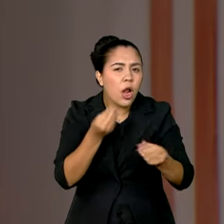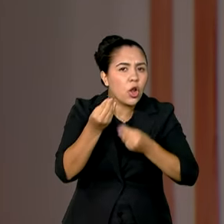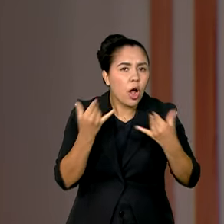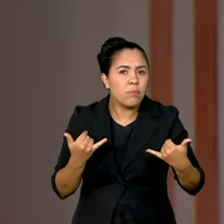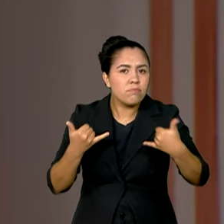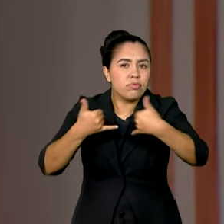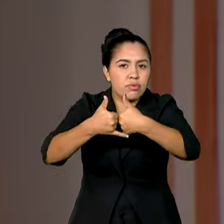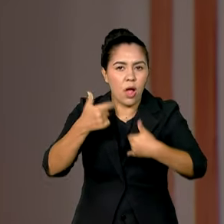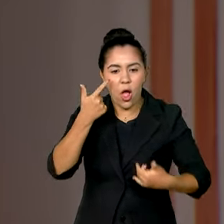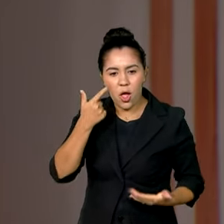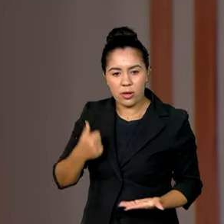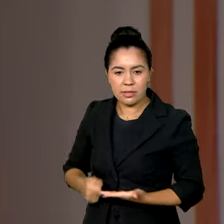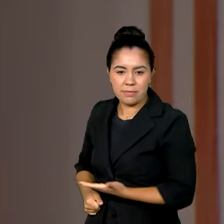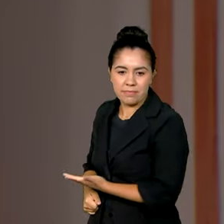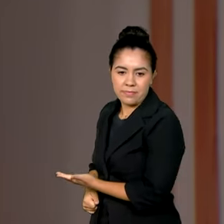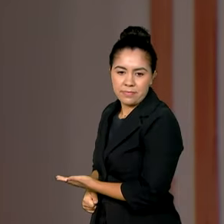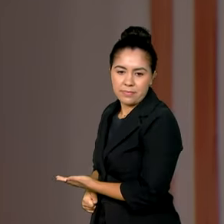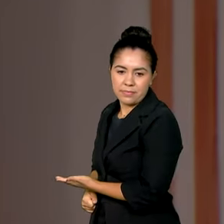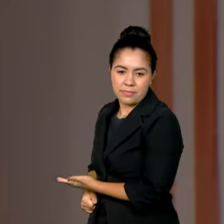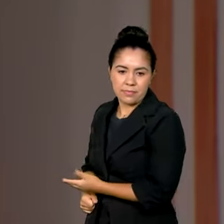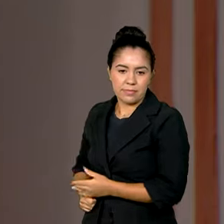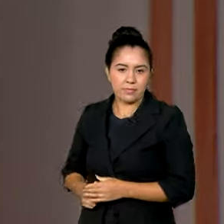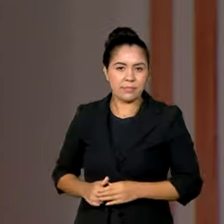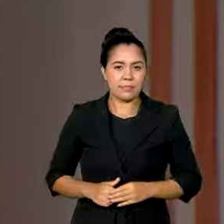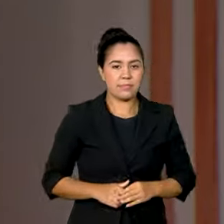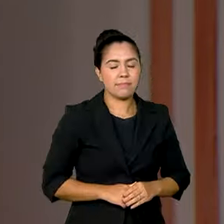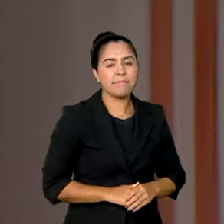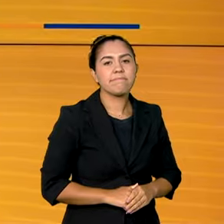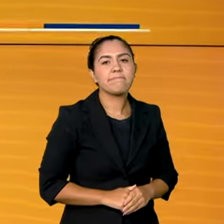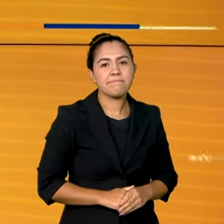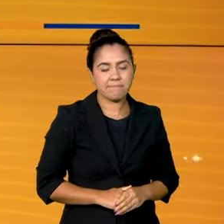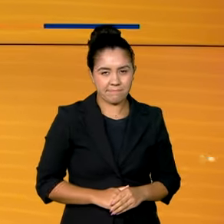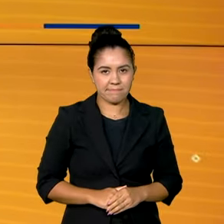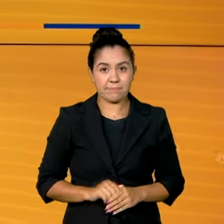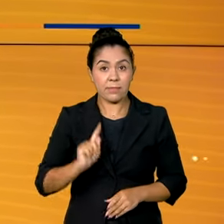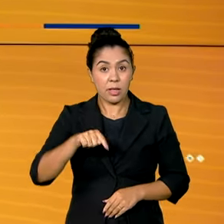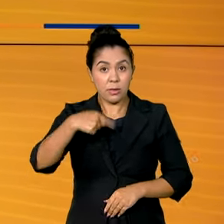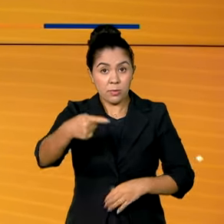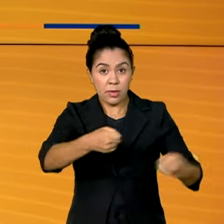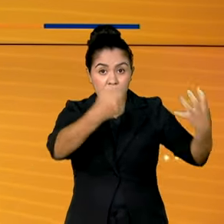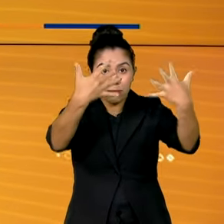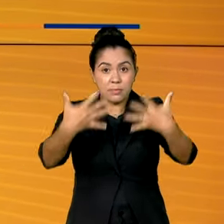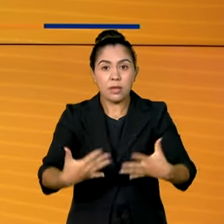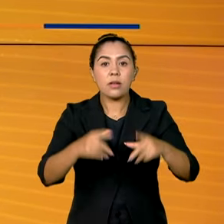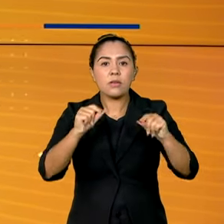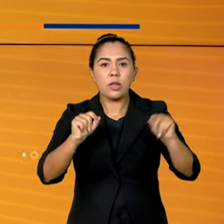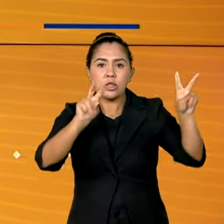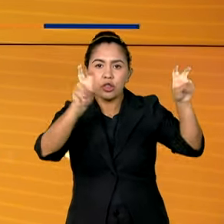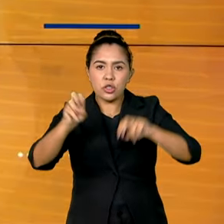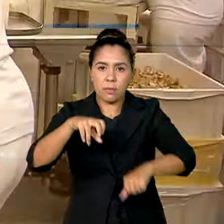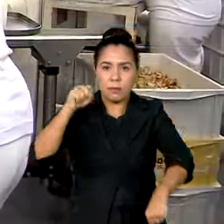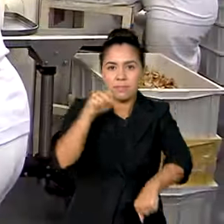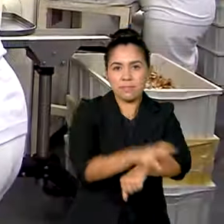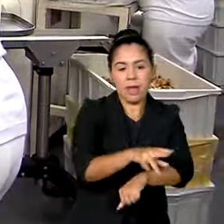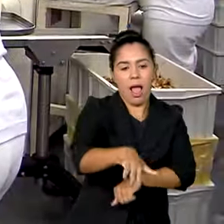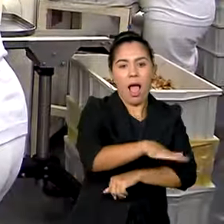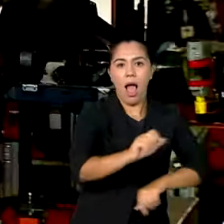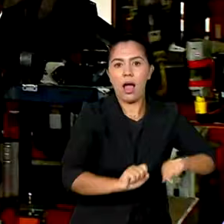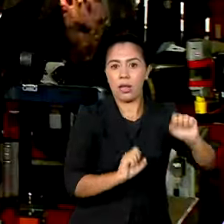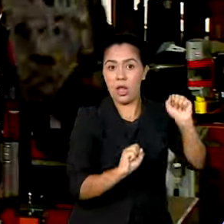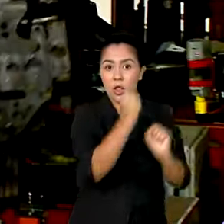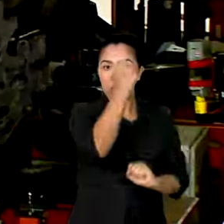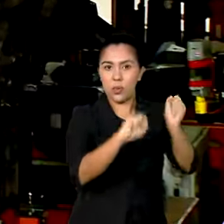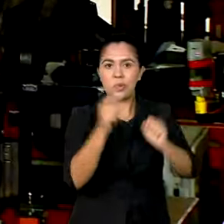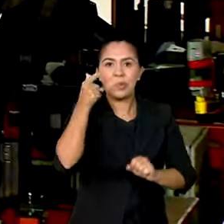ligar 0800-61-6161. Veja a seguir, emprego na indústria cresce 82